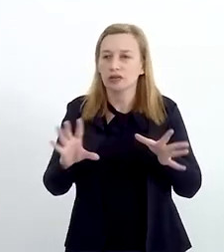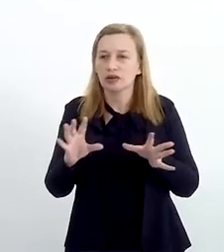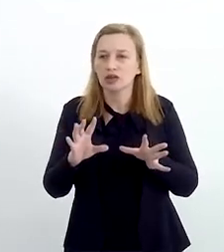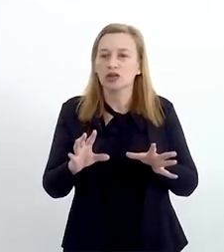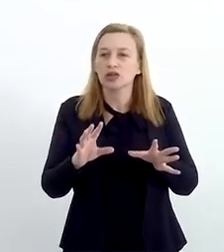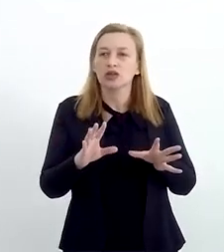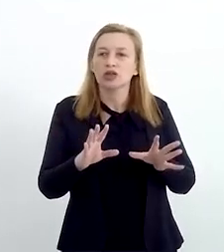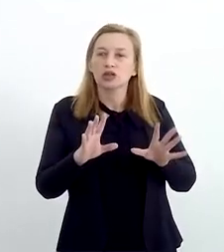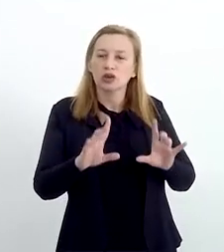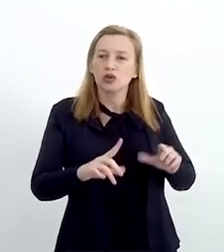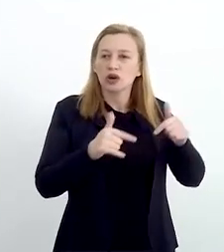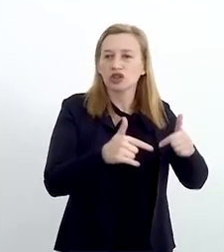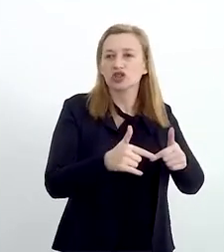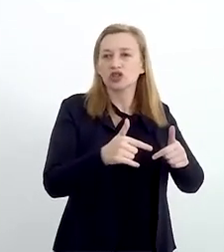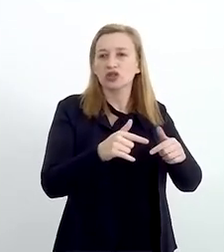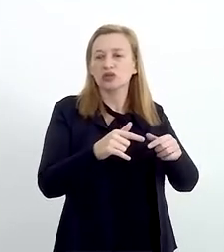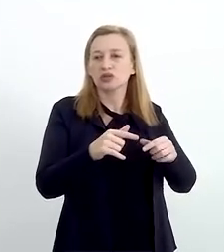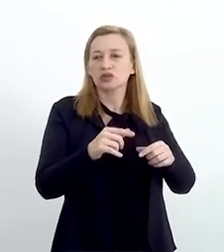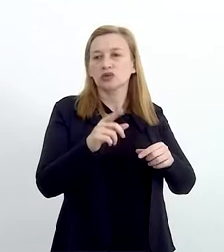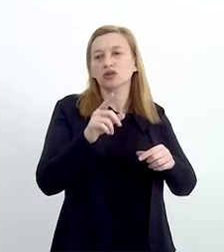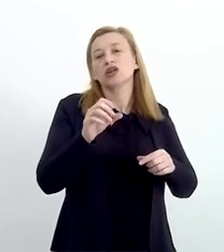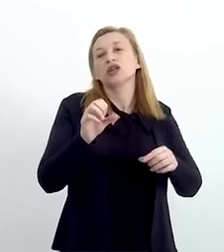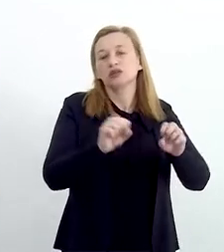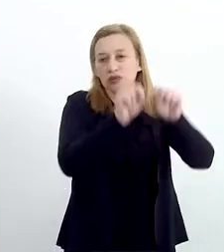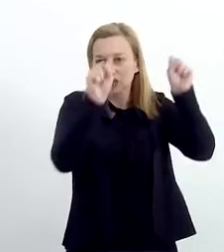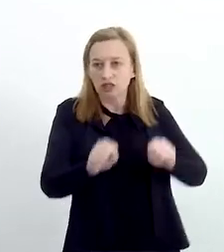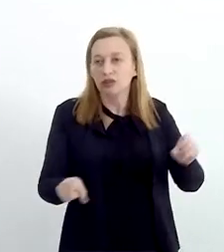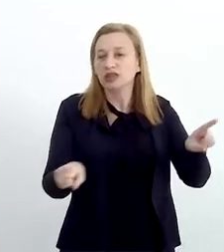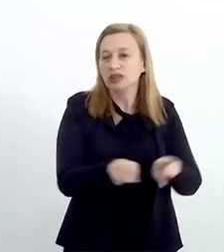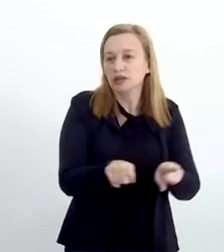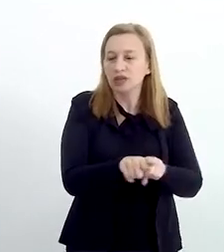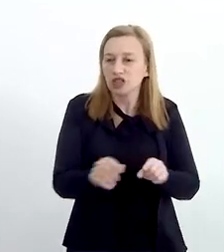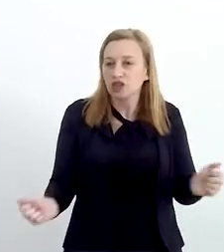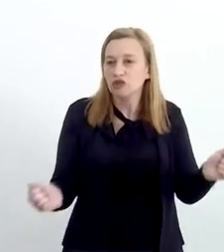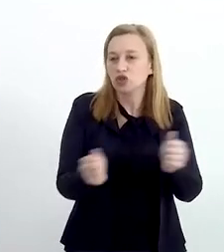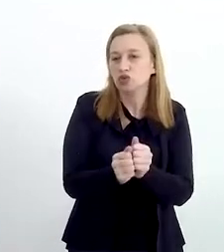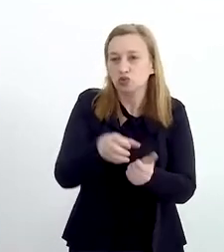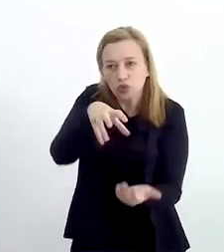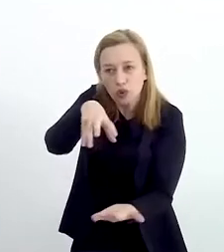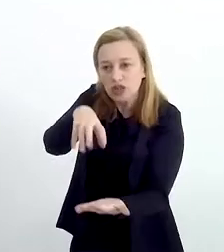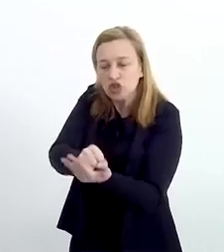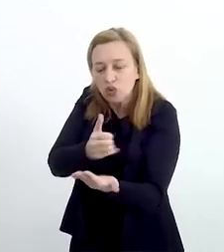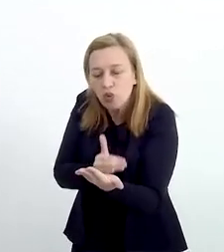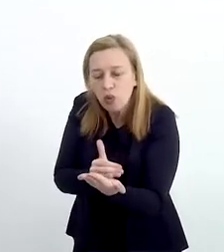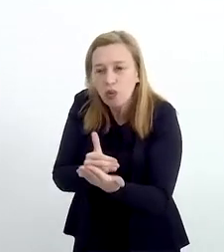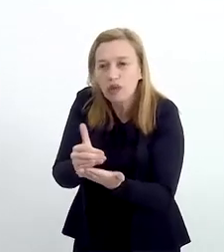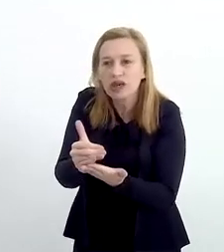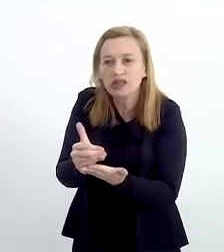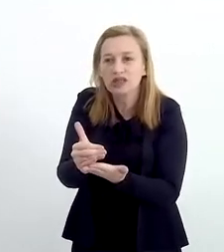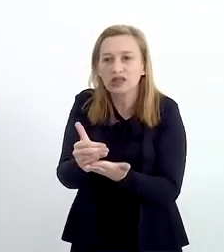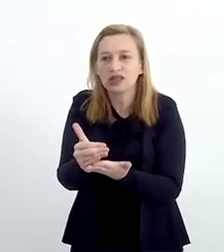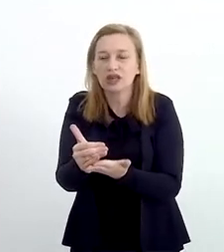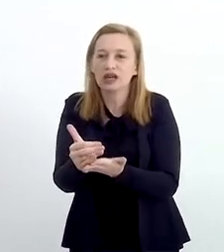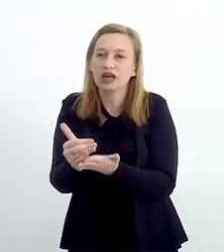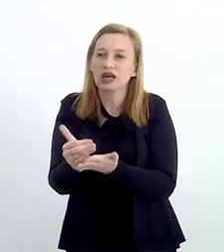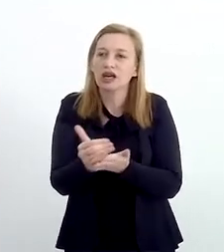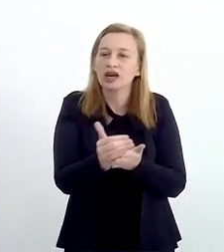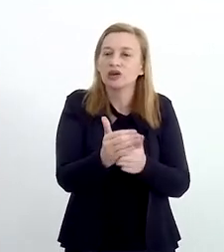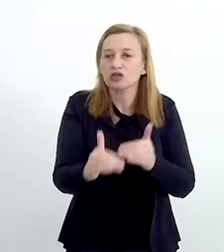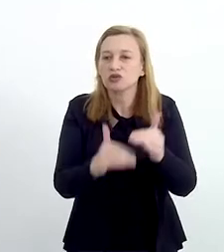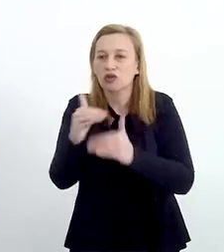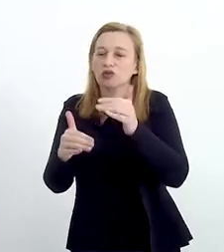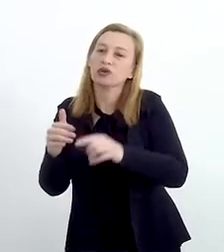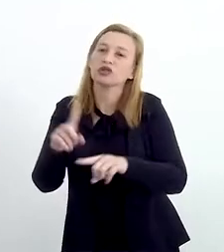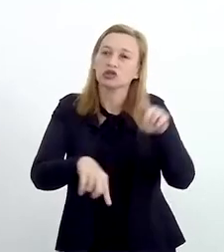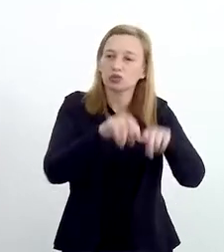que os atores do sistema também estejam participando dessa parte do registro, você começa a ter a rastreabilidade